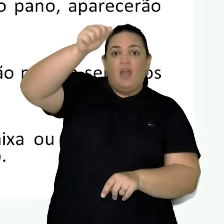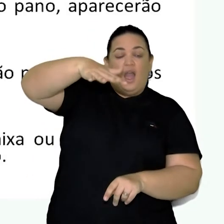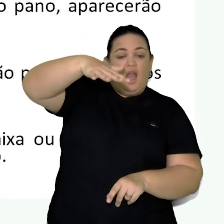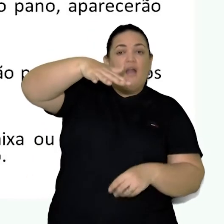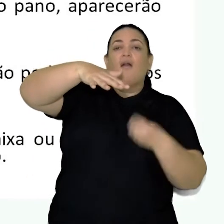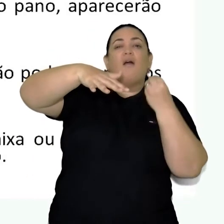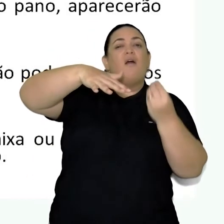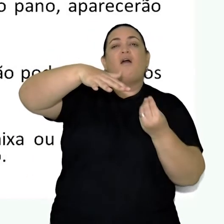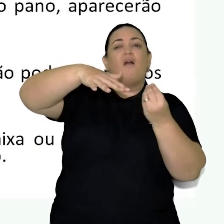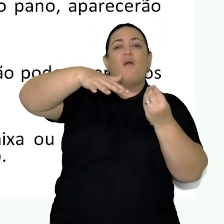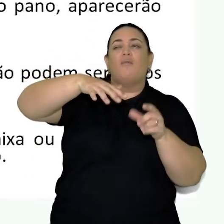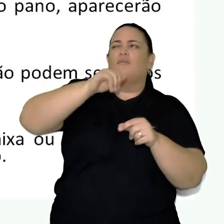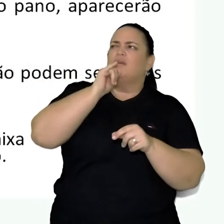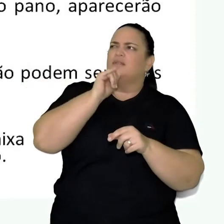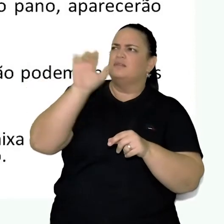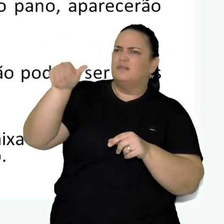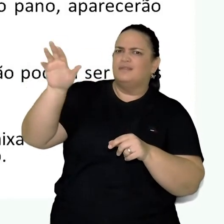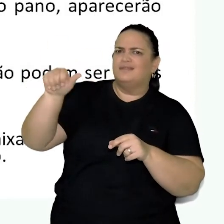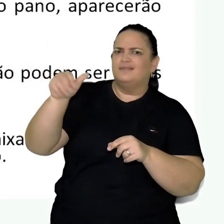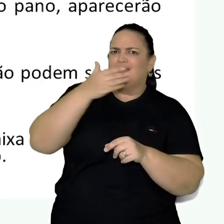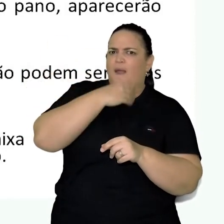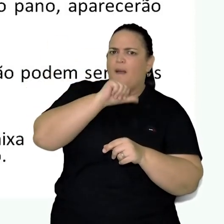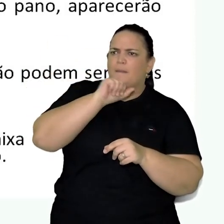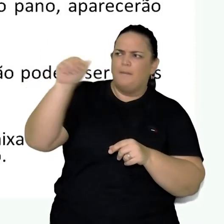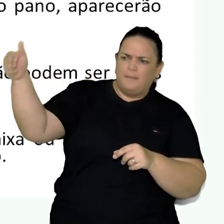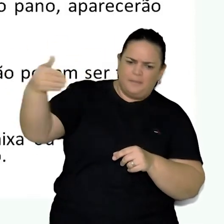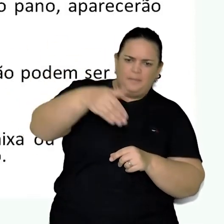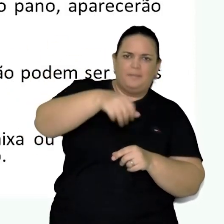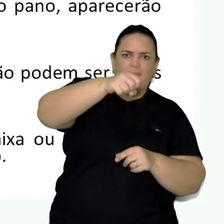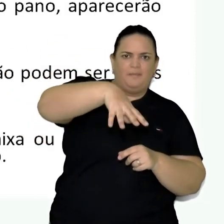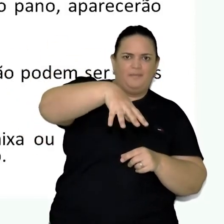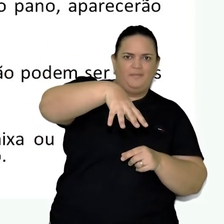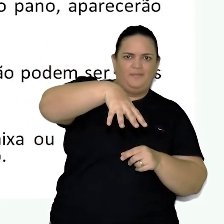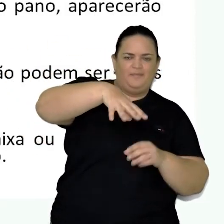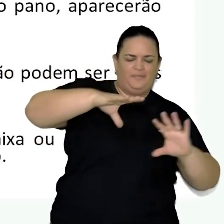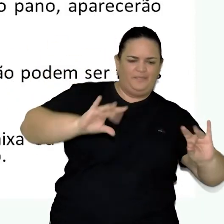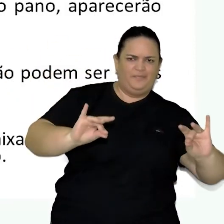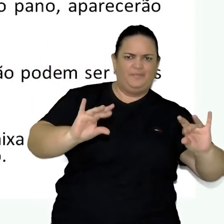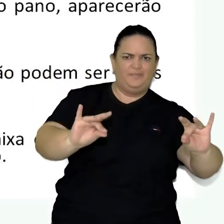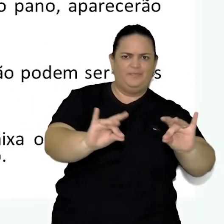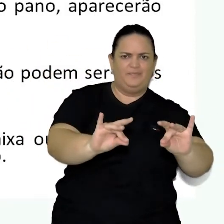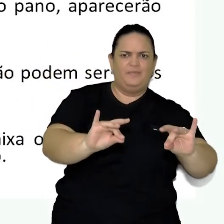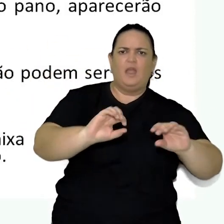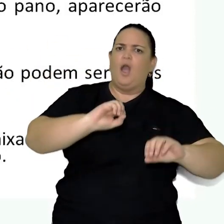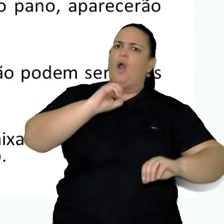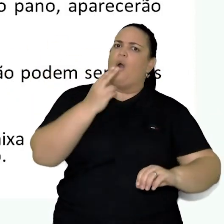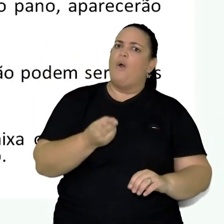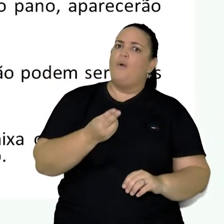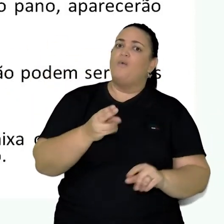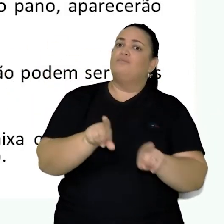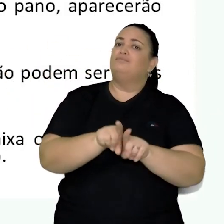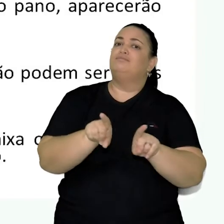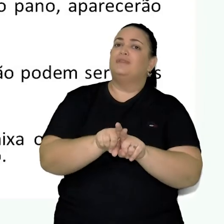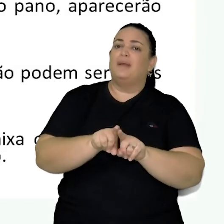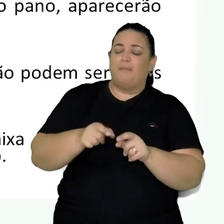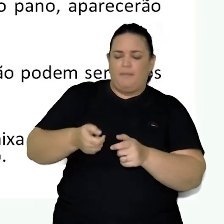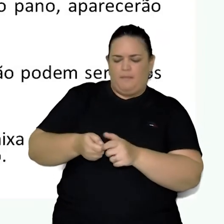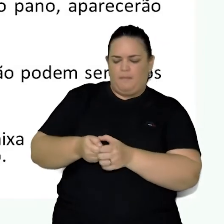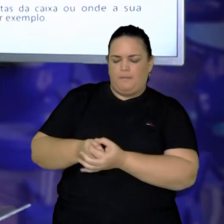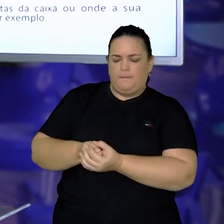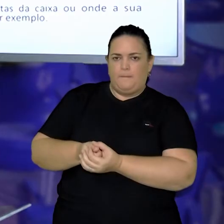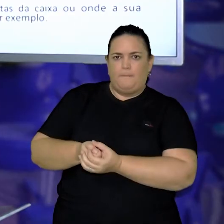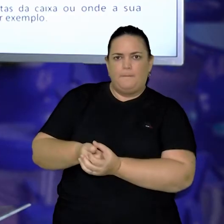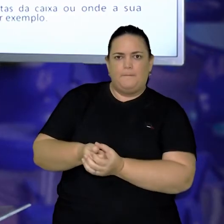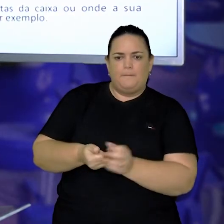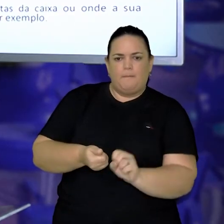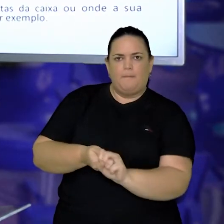só pedir para o papai pregar lâmpadas nas pontas da caixa ou onde a sua história mandar. Também vale usar uma lanterna, por exemplo.